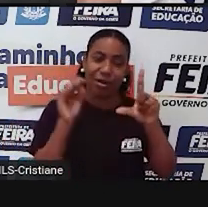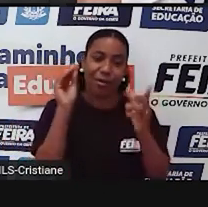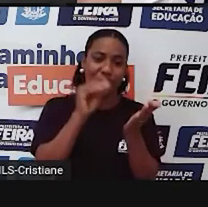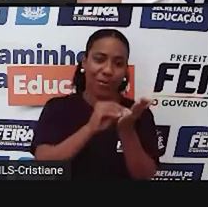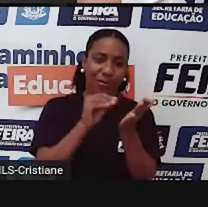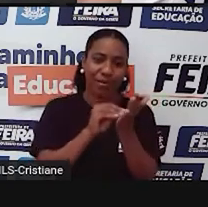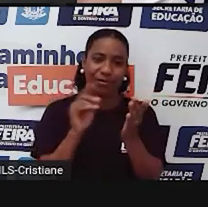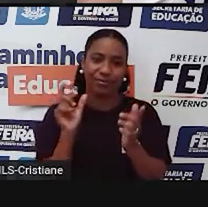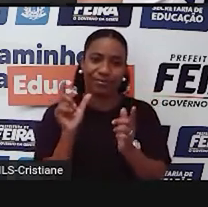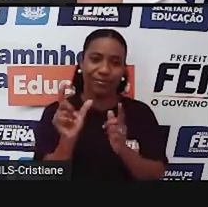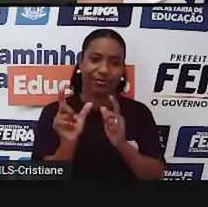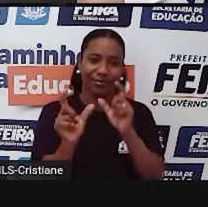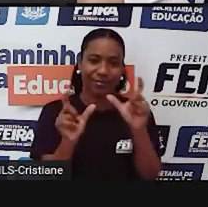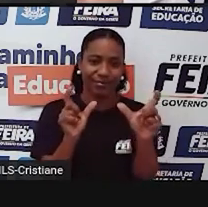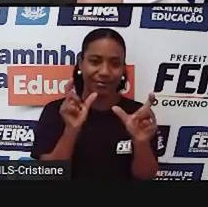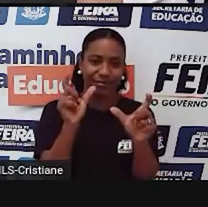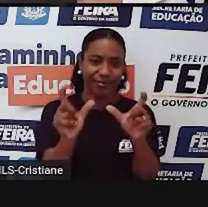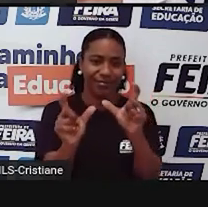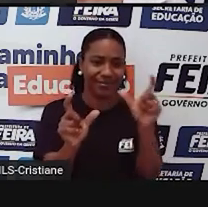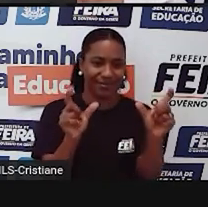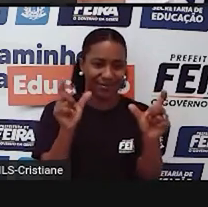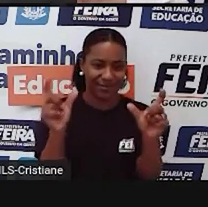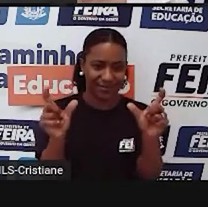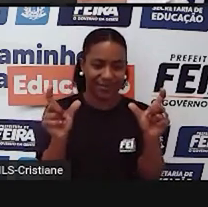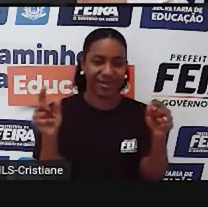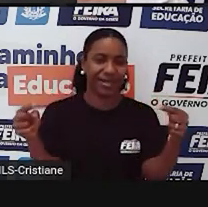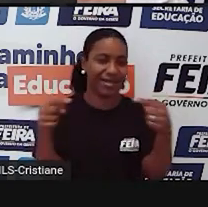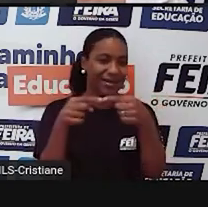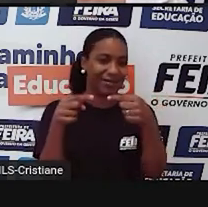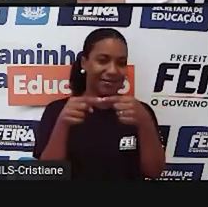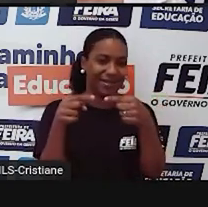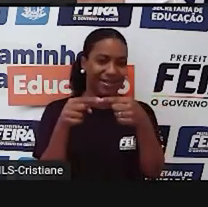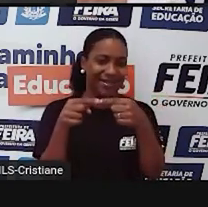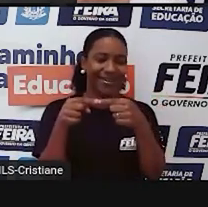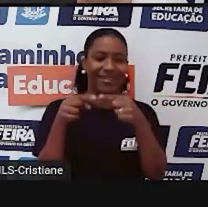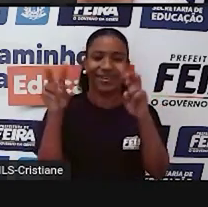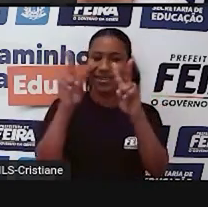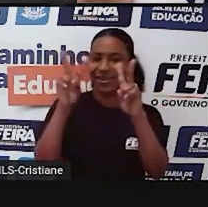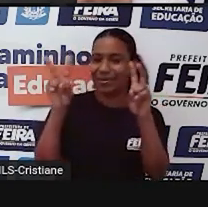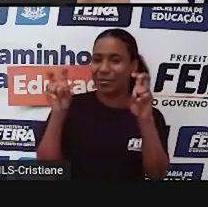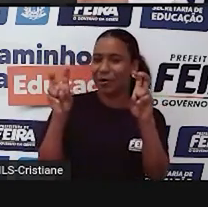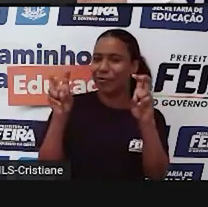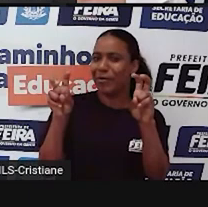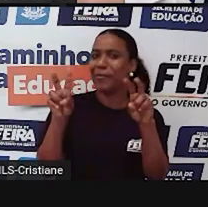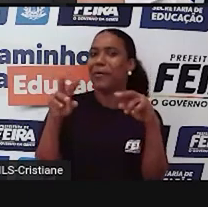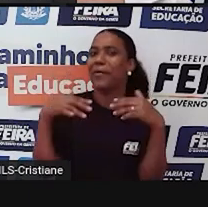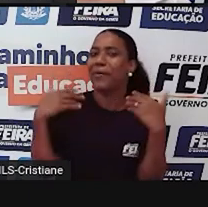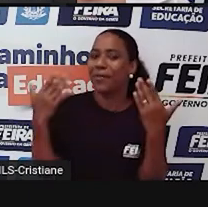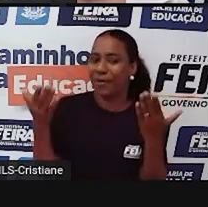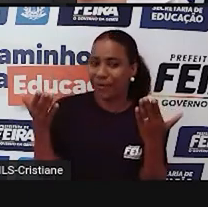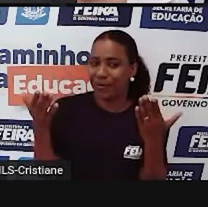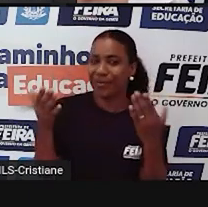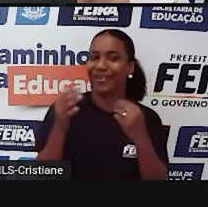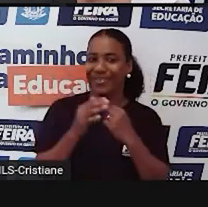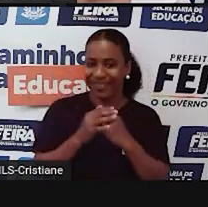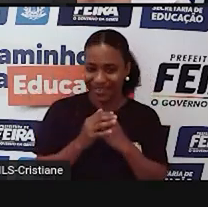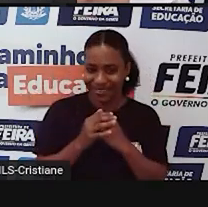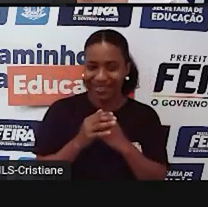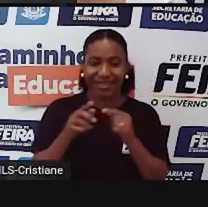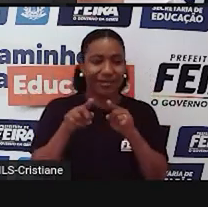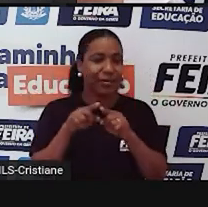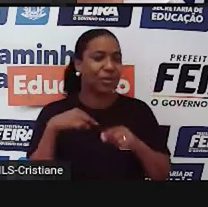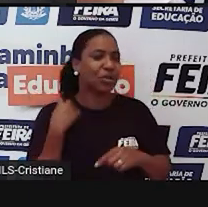qual o ditado que está implícito com o provérbio e quais os